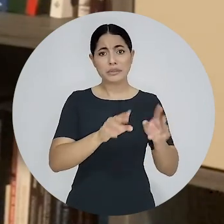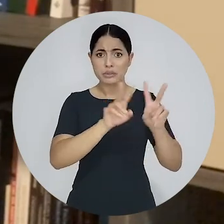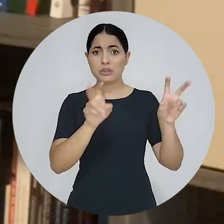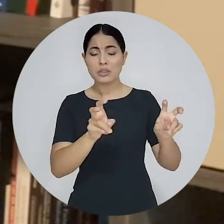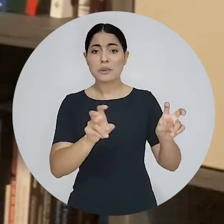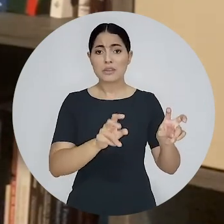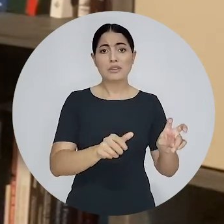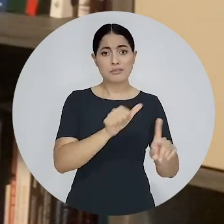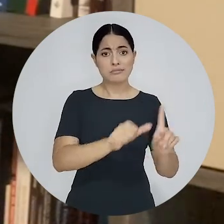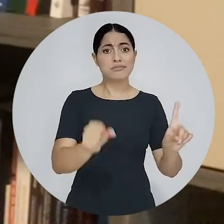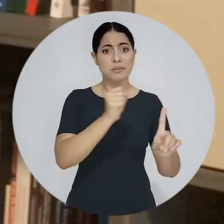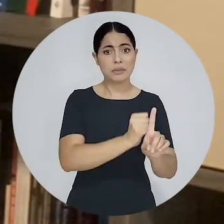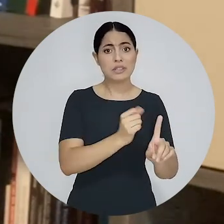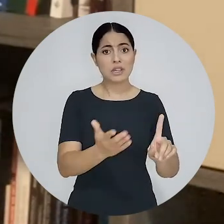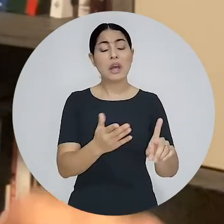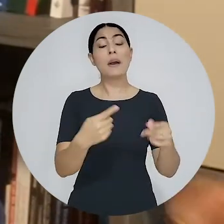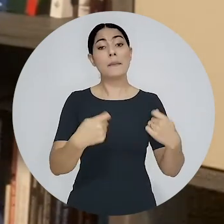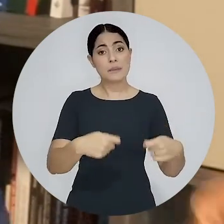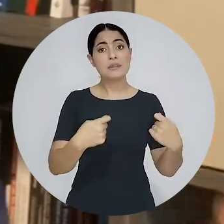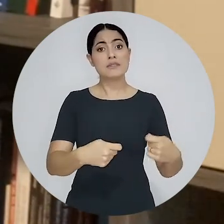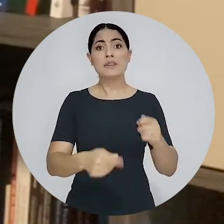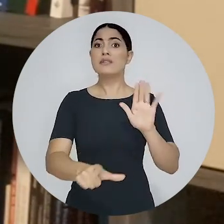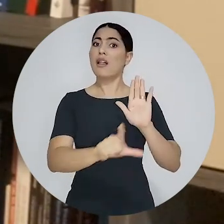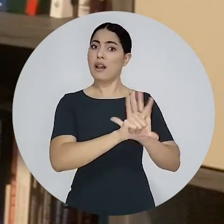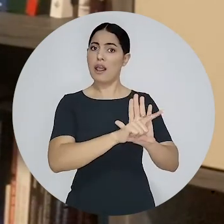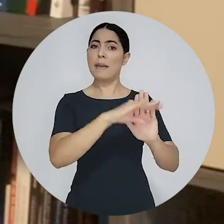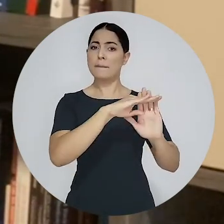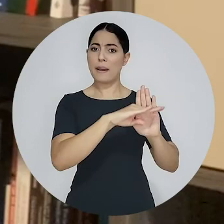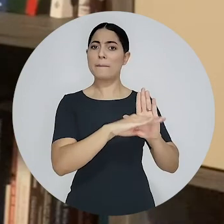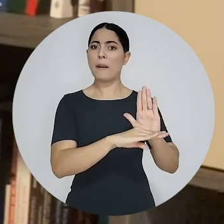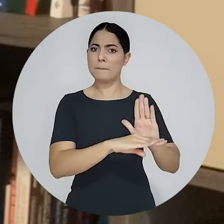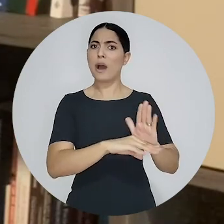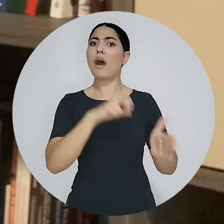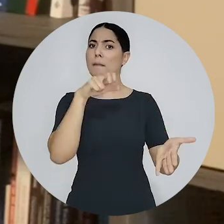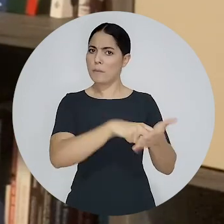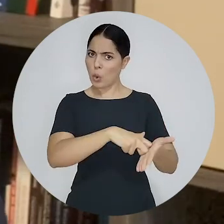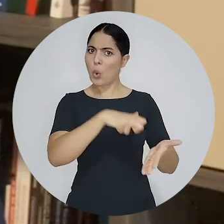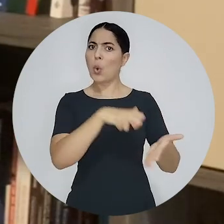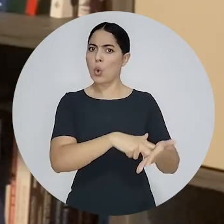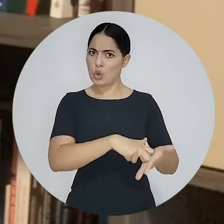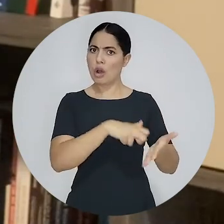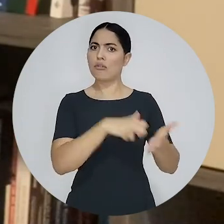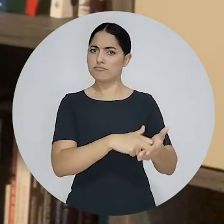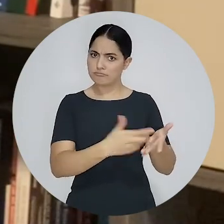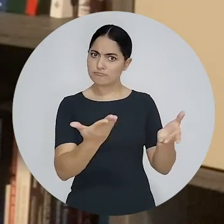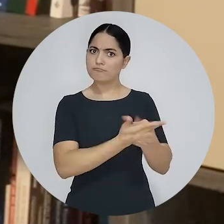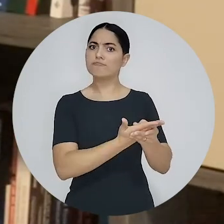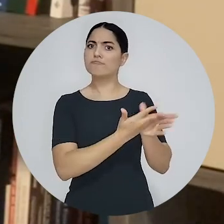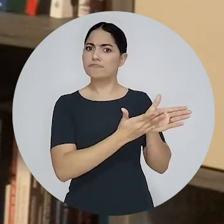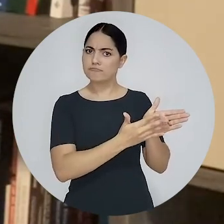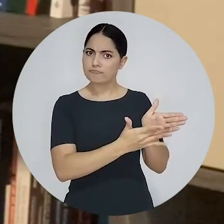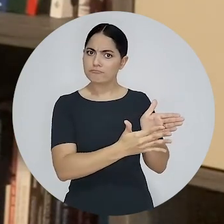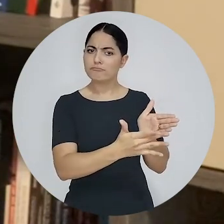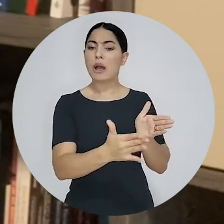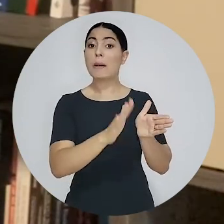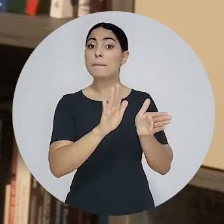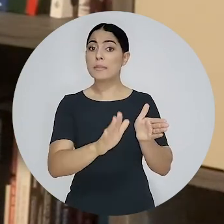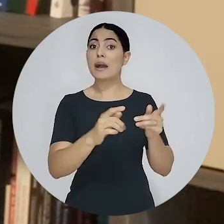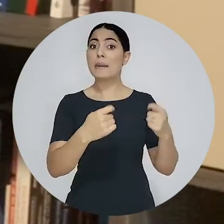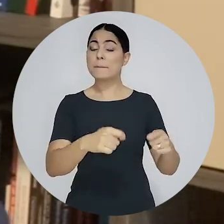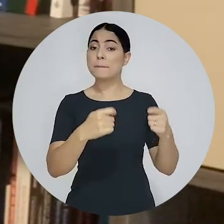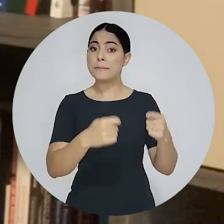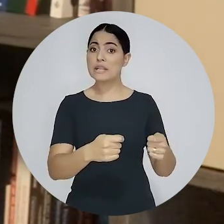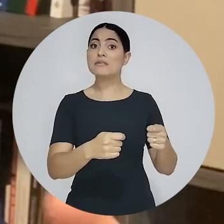feminicídio. A observância do devido processo legal. Que se puna, que se processe, que se condene